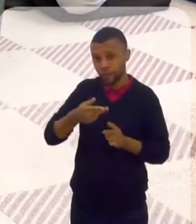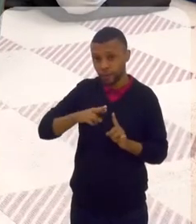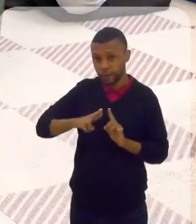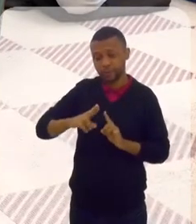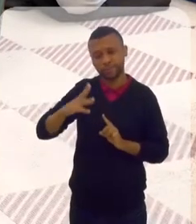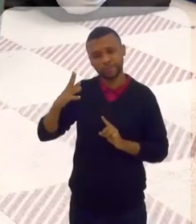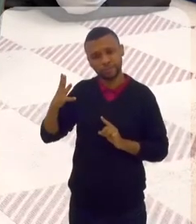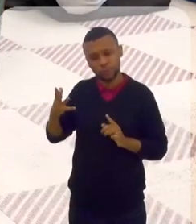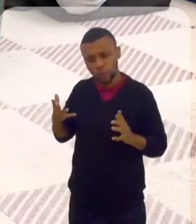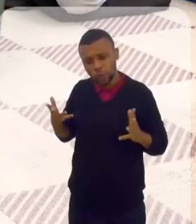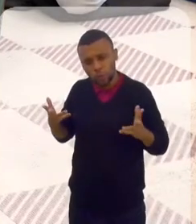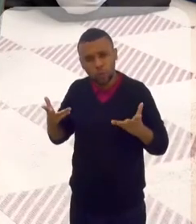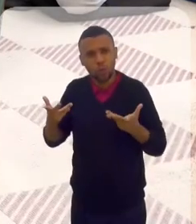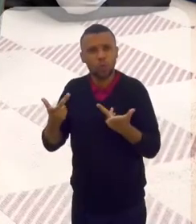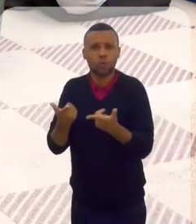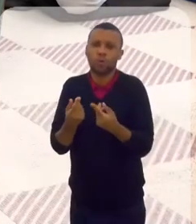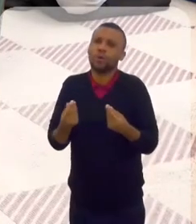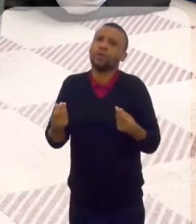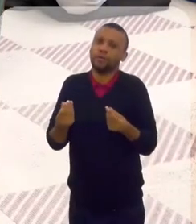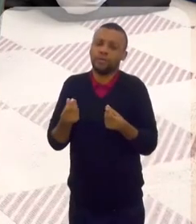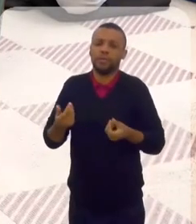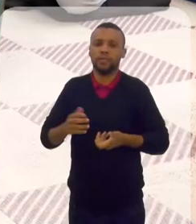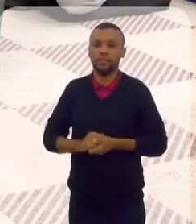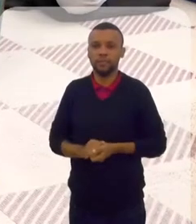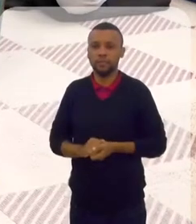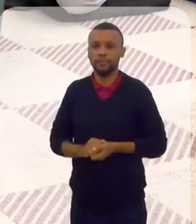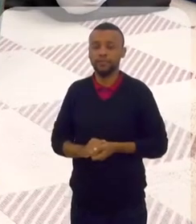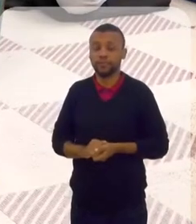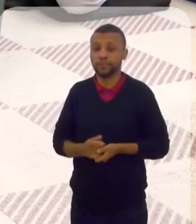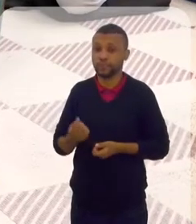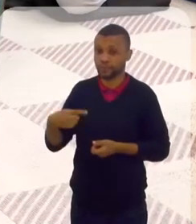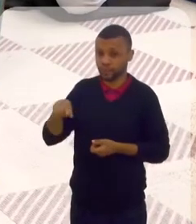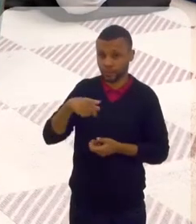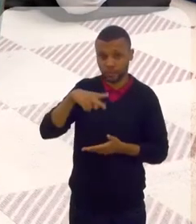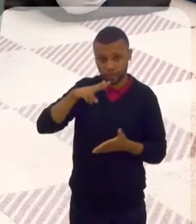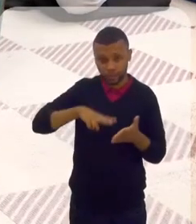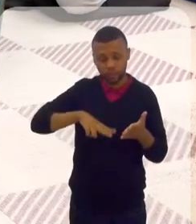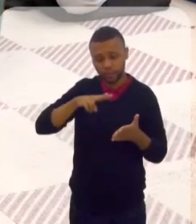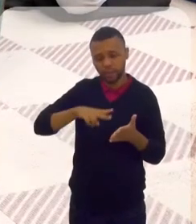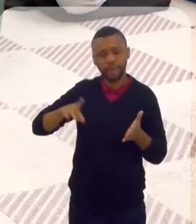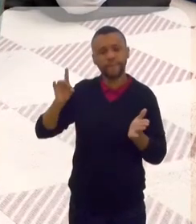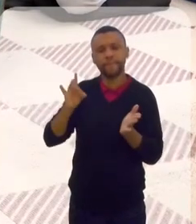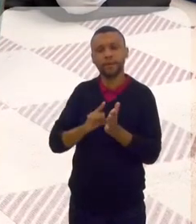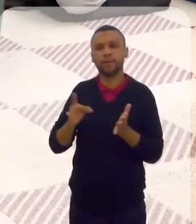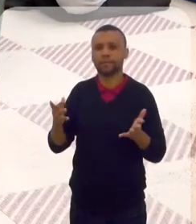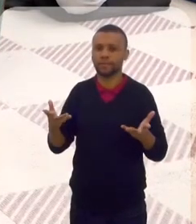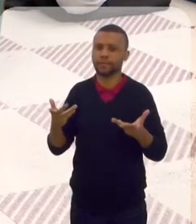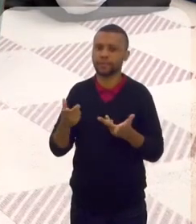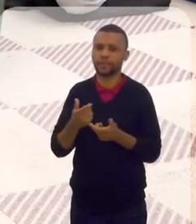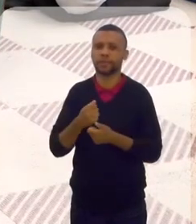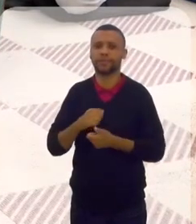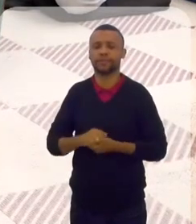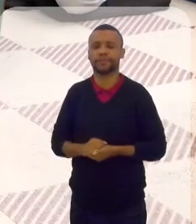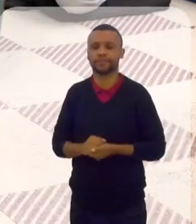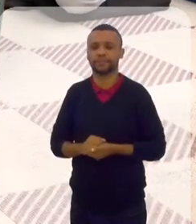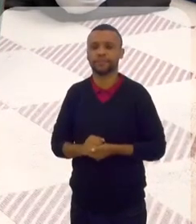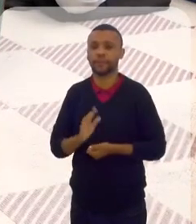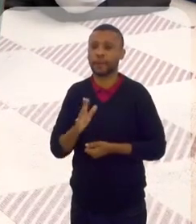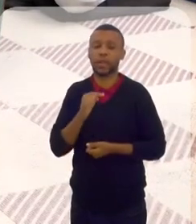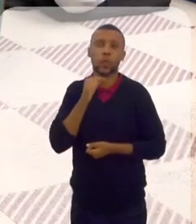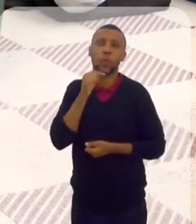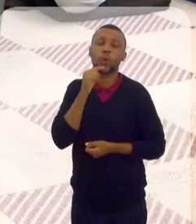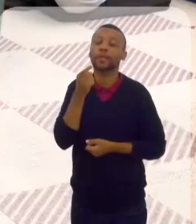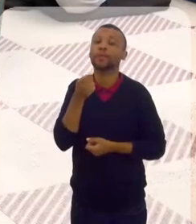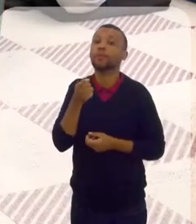religião muito rica. E tudo que você lê é realmente fantástico. Mas não